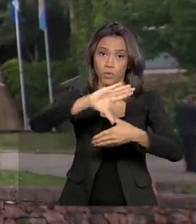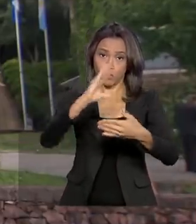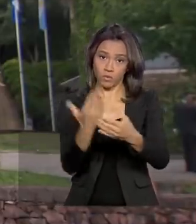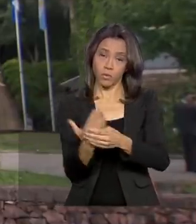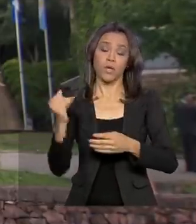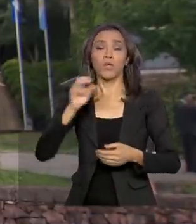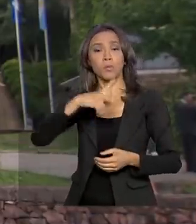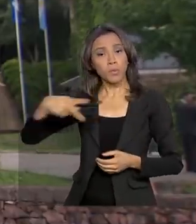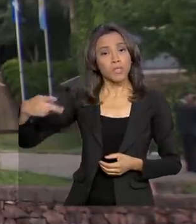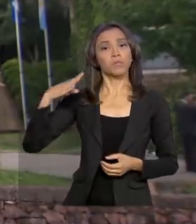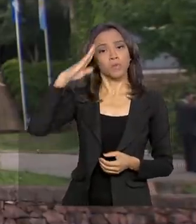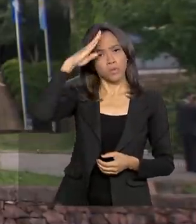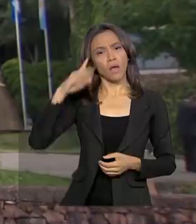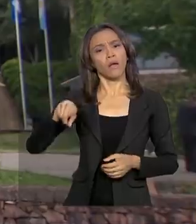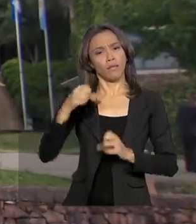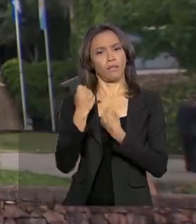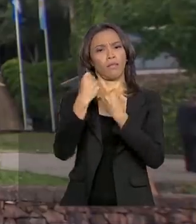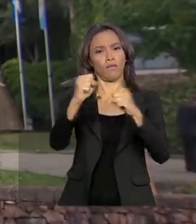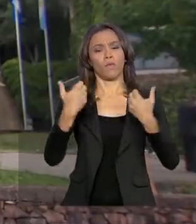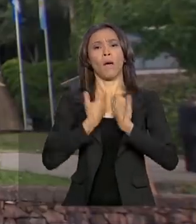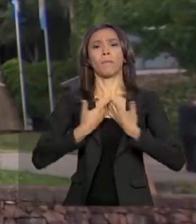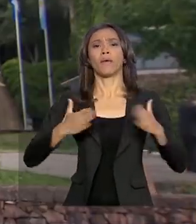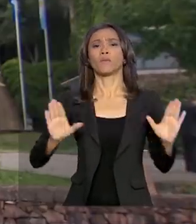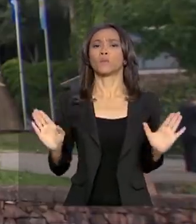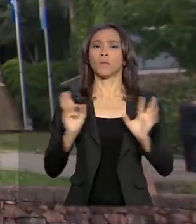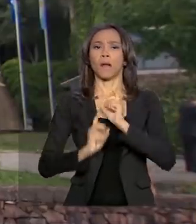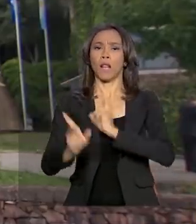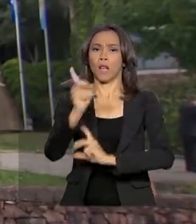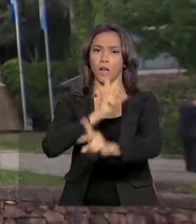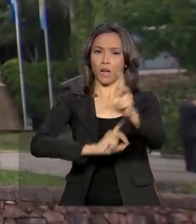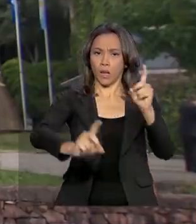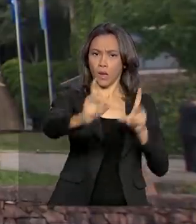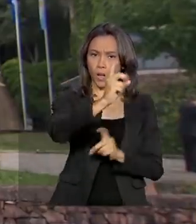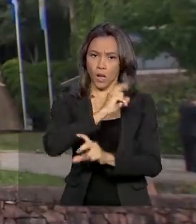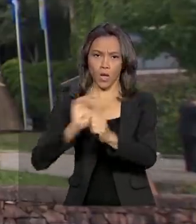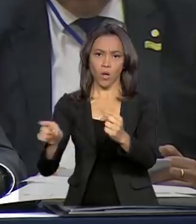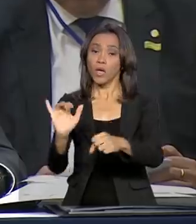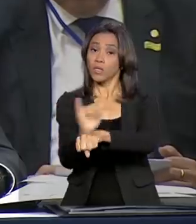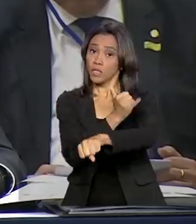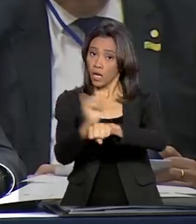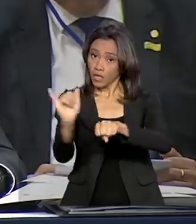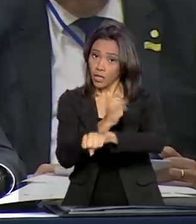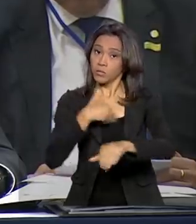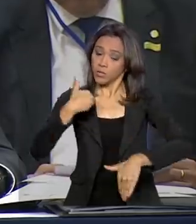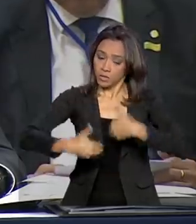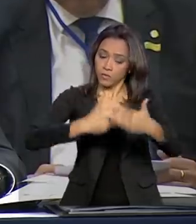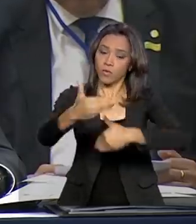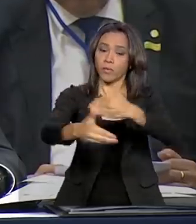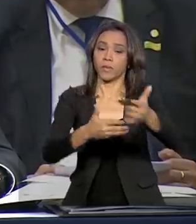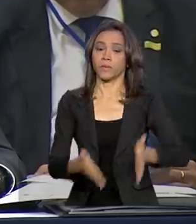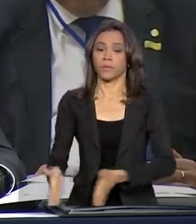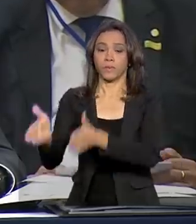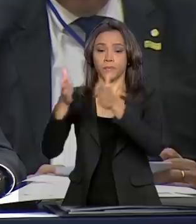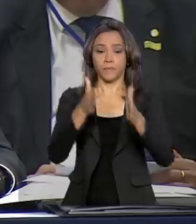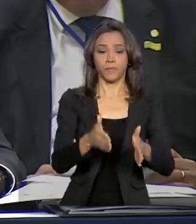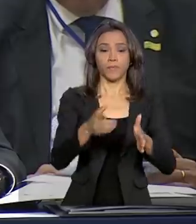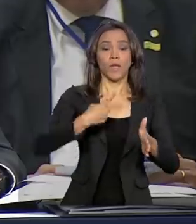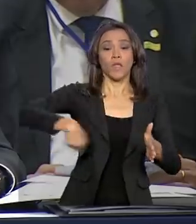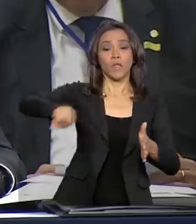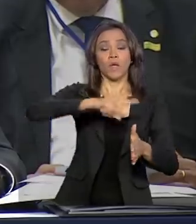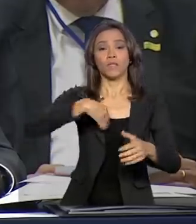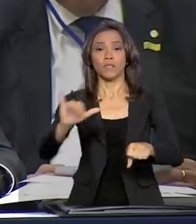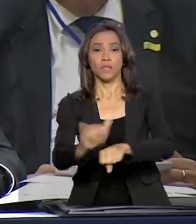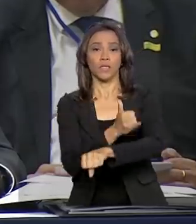defendeu a abertura comercial como ferramenta para o desenvolvimento. Nossa agenda de reformas também contempla a